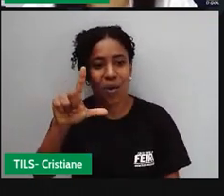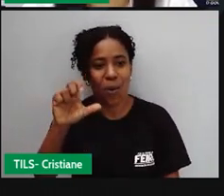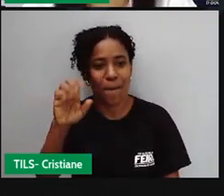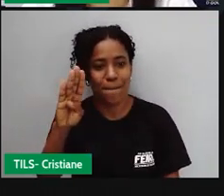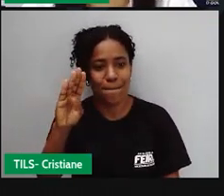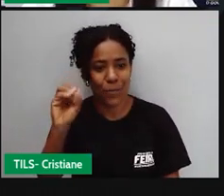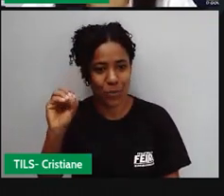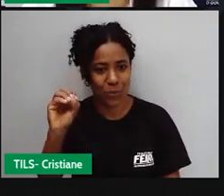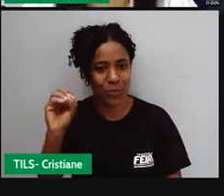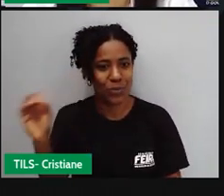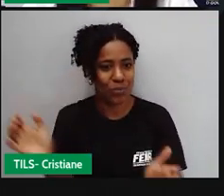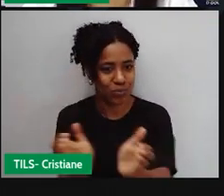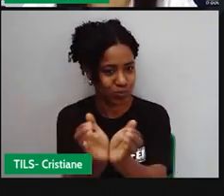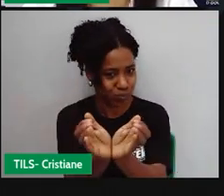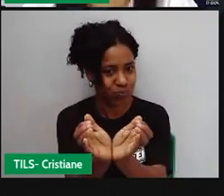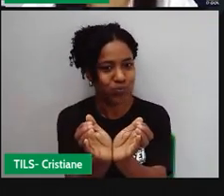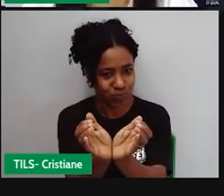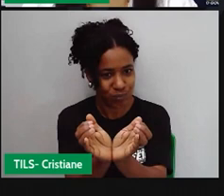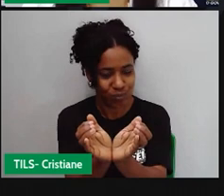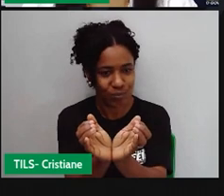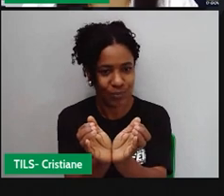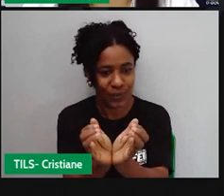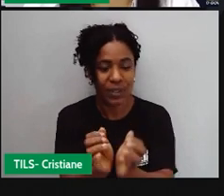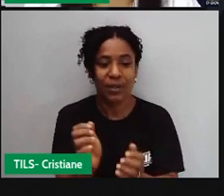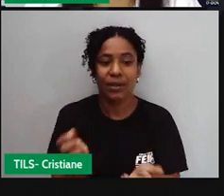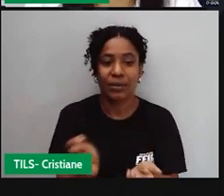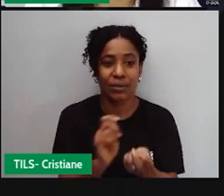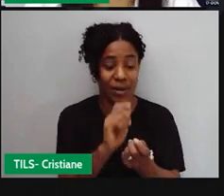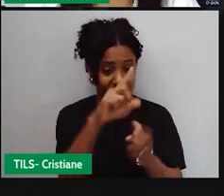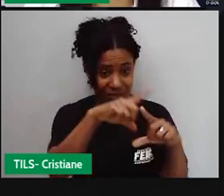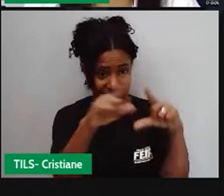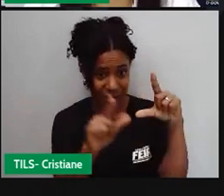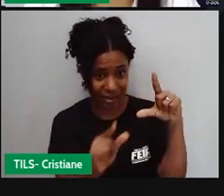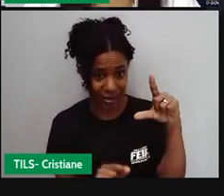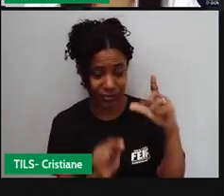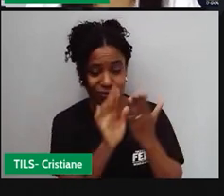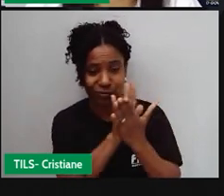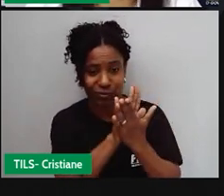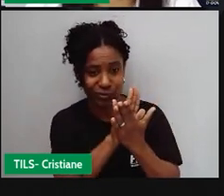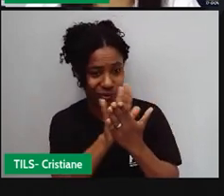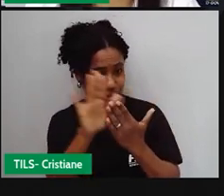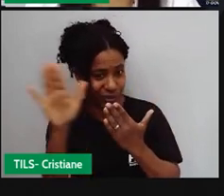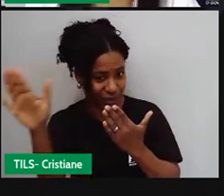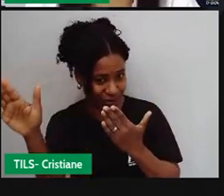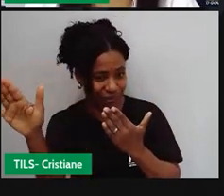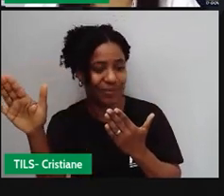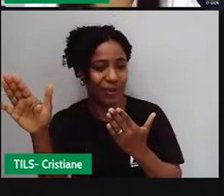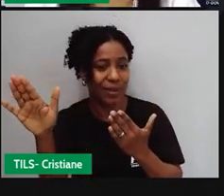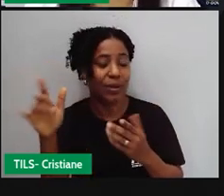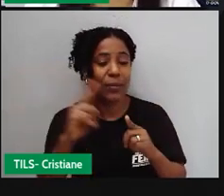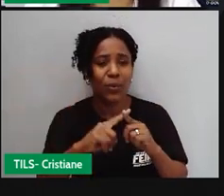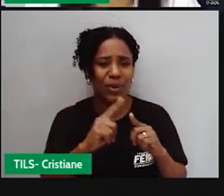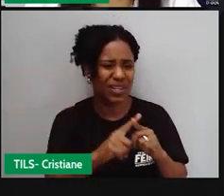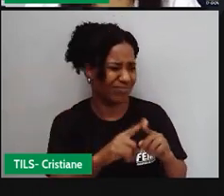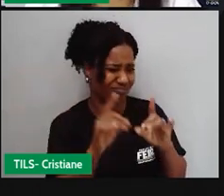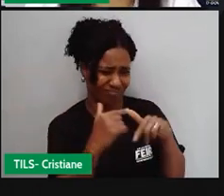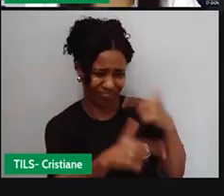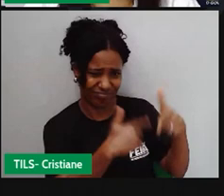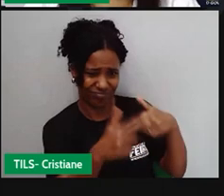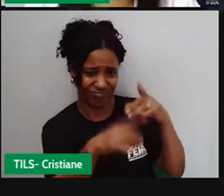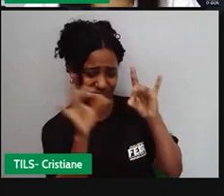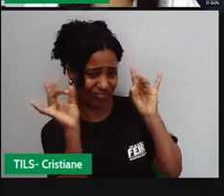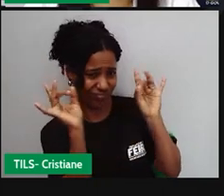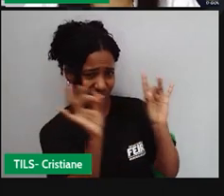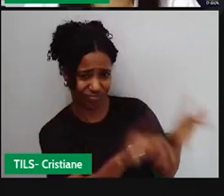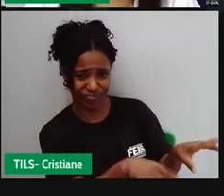onde os africanos fugitivos buscavam se libertar das condições impróprias, das